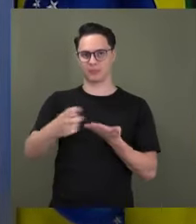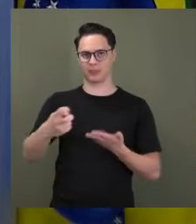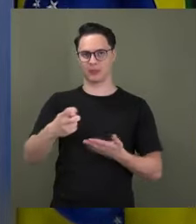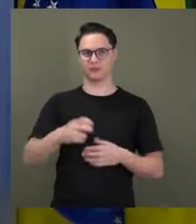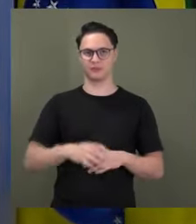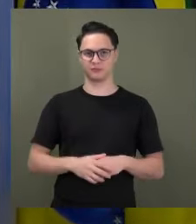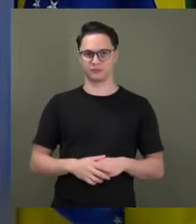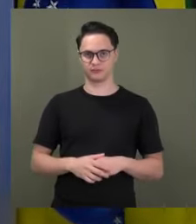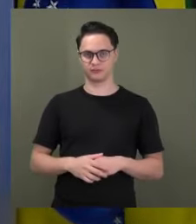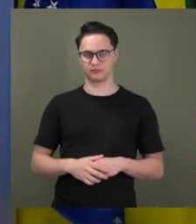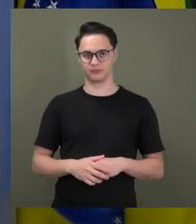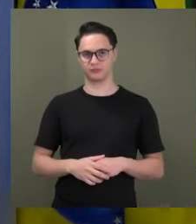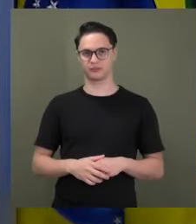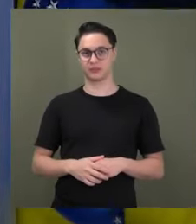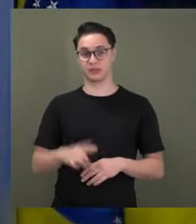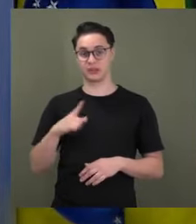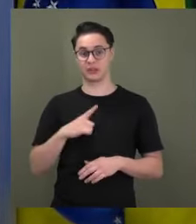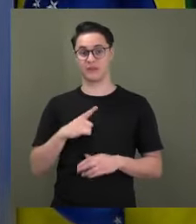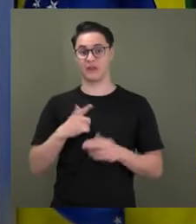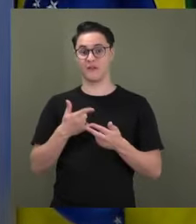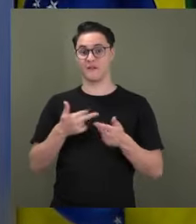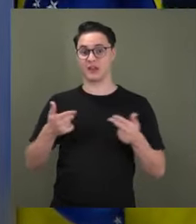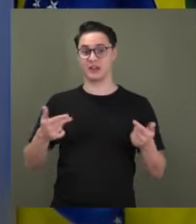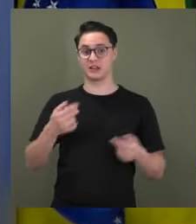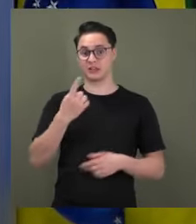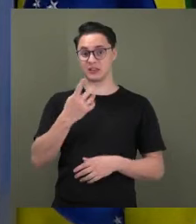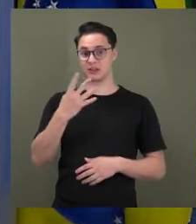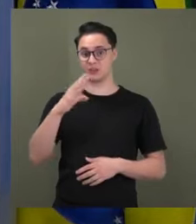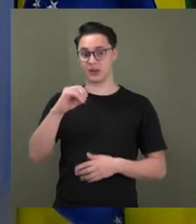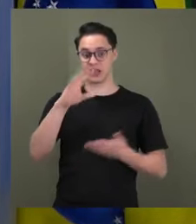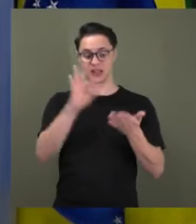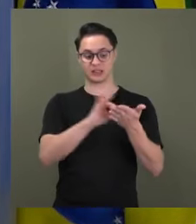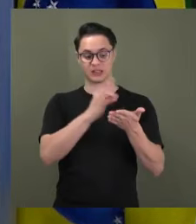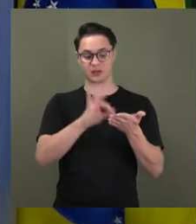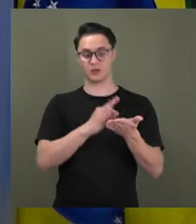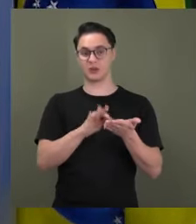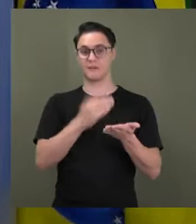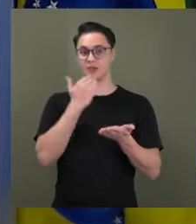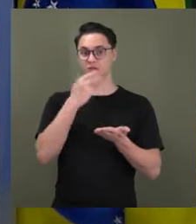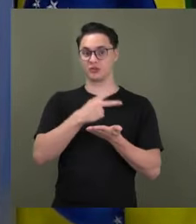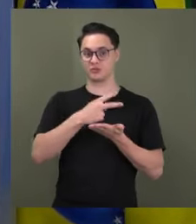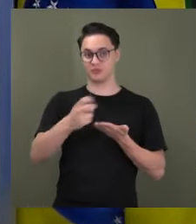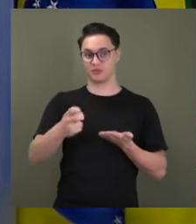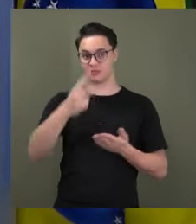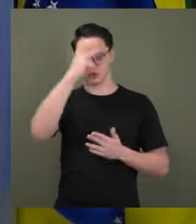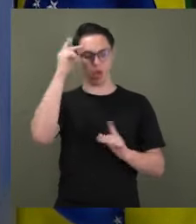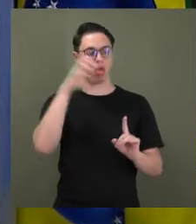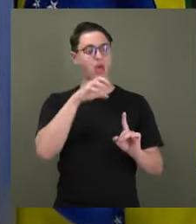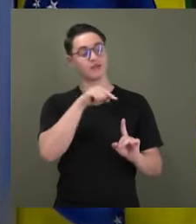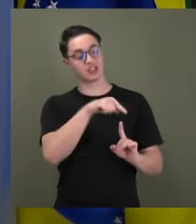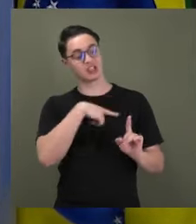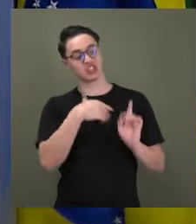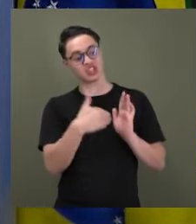históricas, de recorde histórico de 140 e tantas assinaturas lá. Esse é o país da democracia